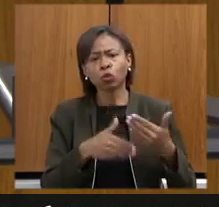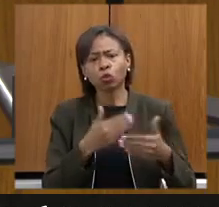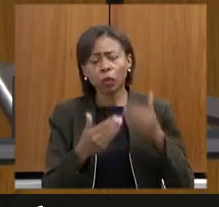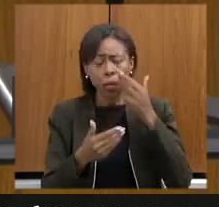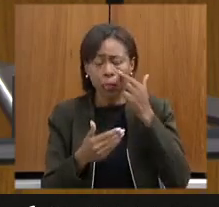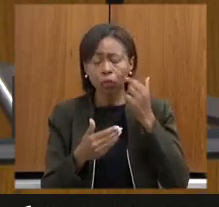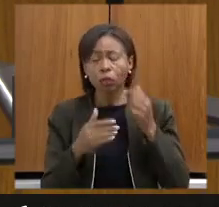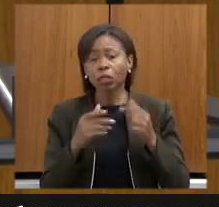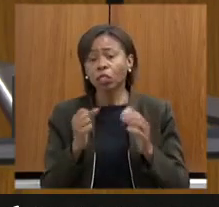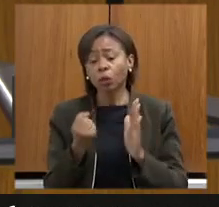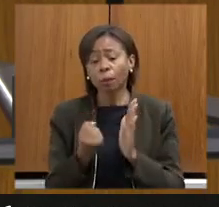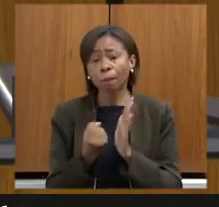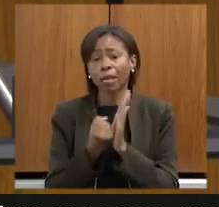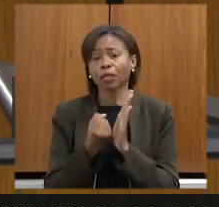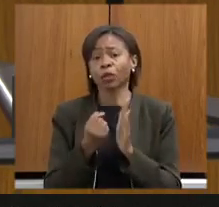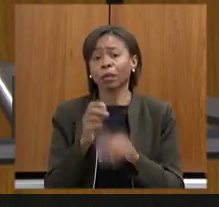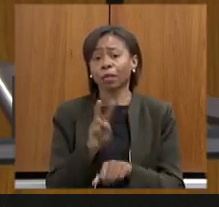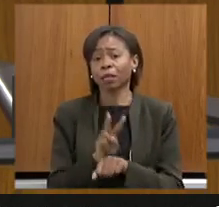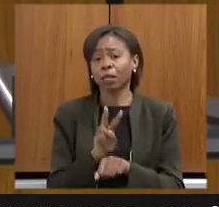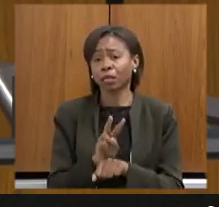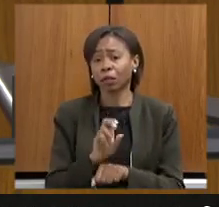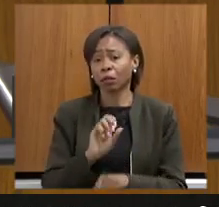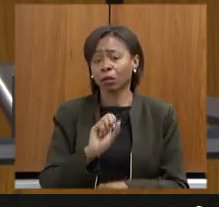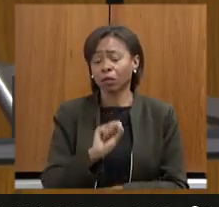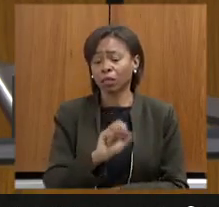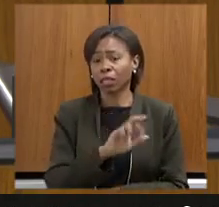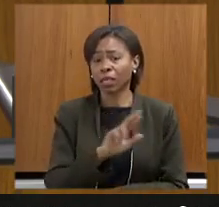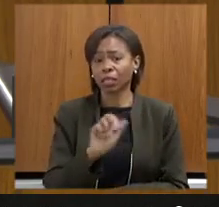da Serra do Curral. E uma última questão.